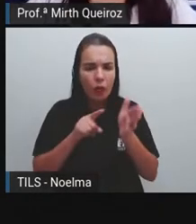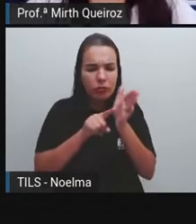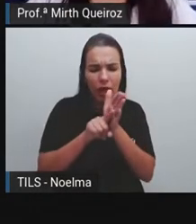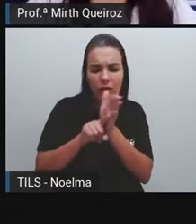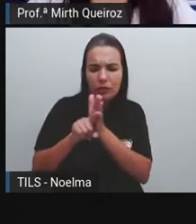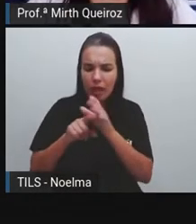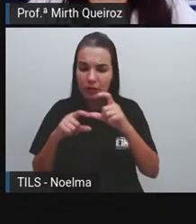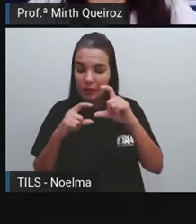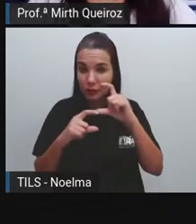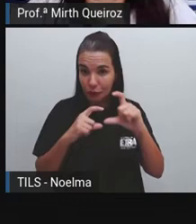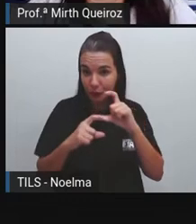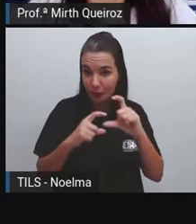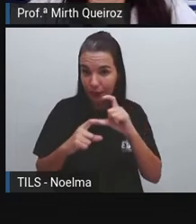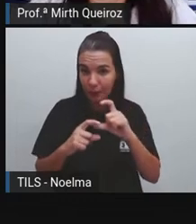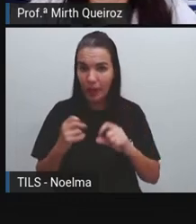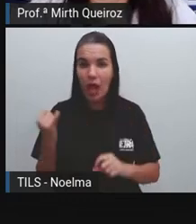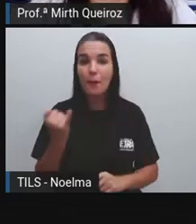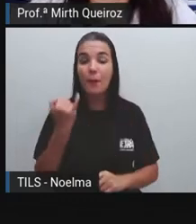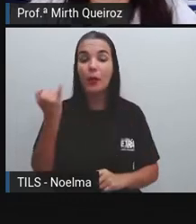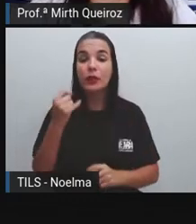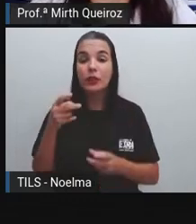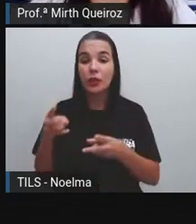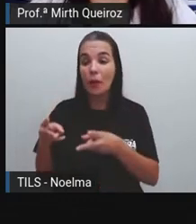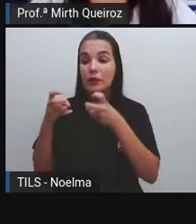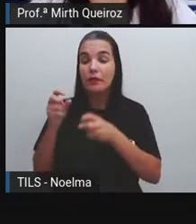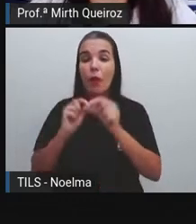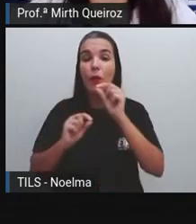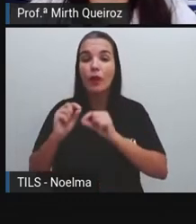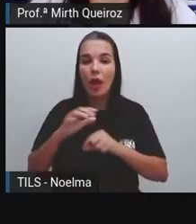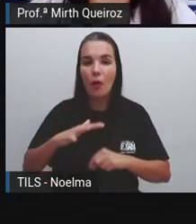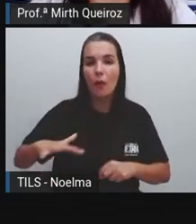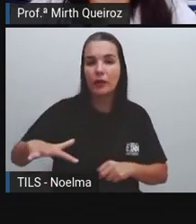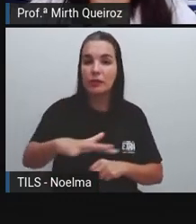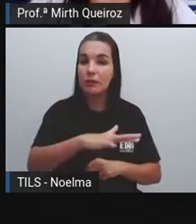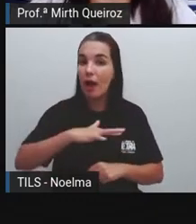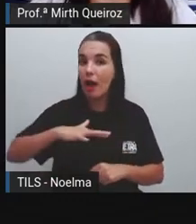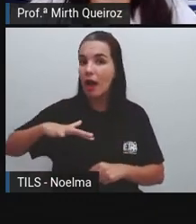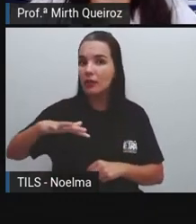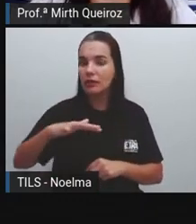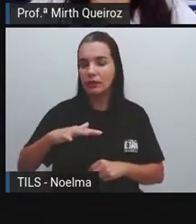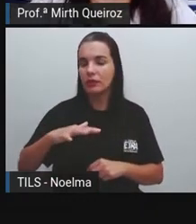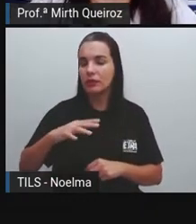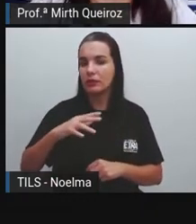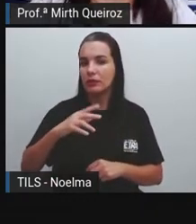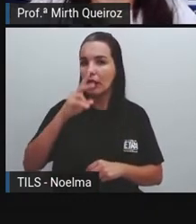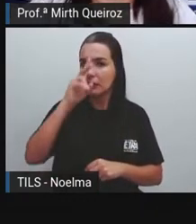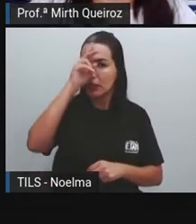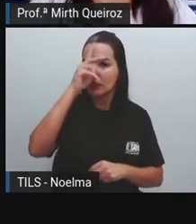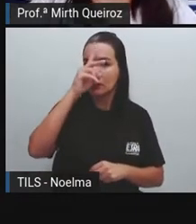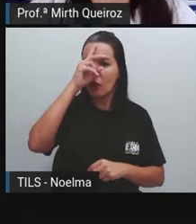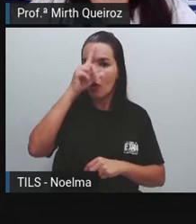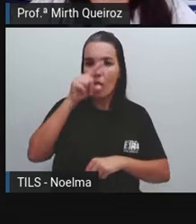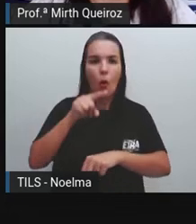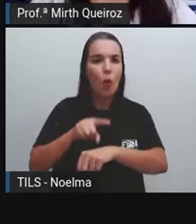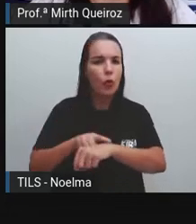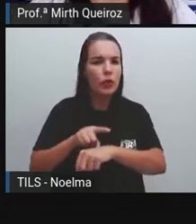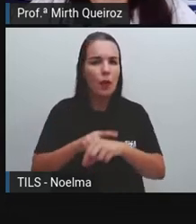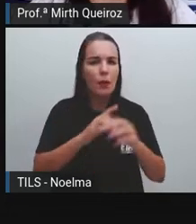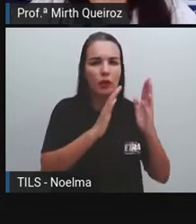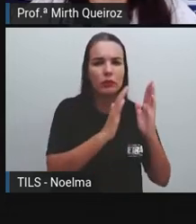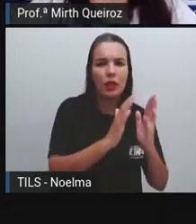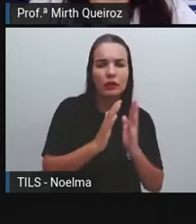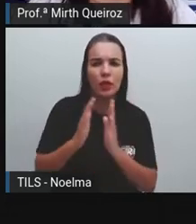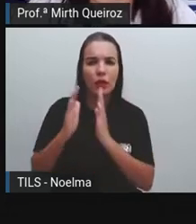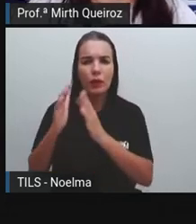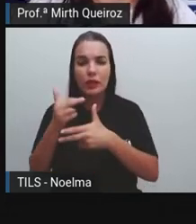de história em quadrinhos, é importante observar o espaço, o ambiente da história, o tempo das sequências, os